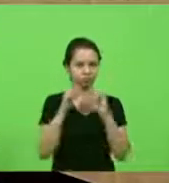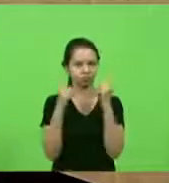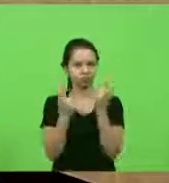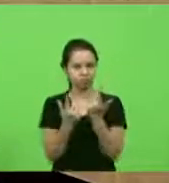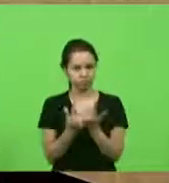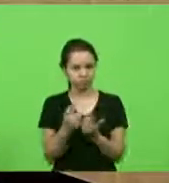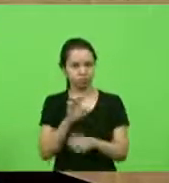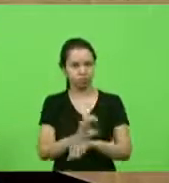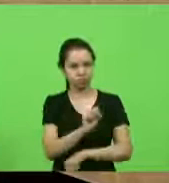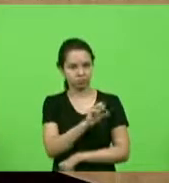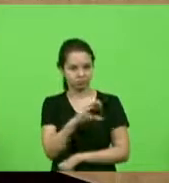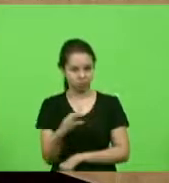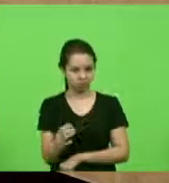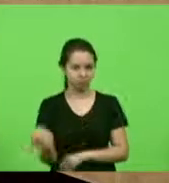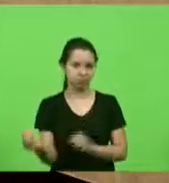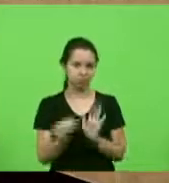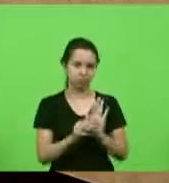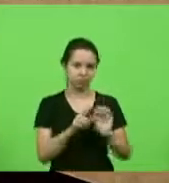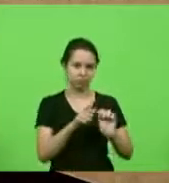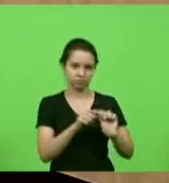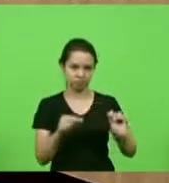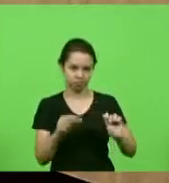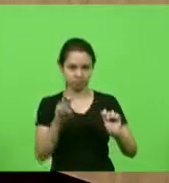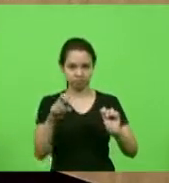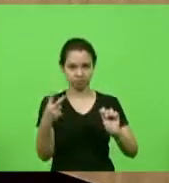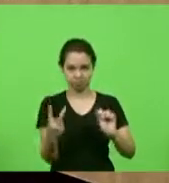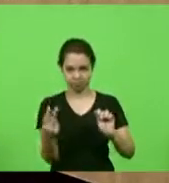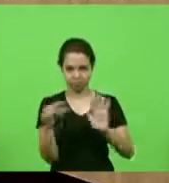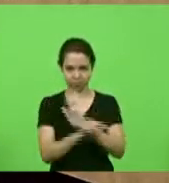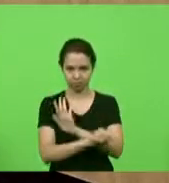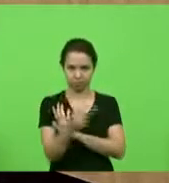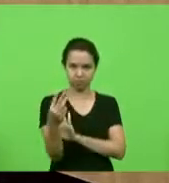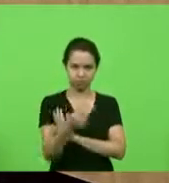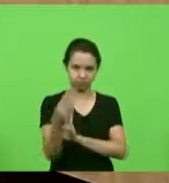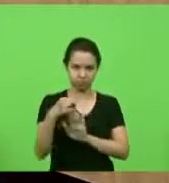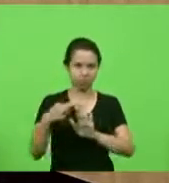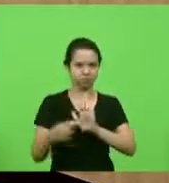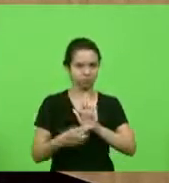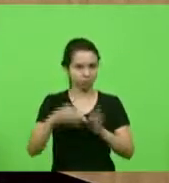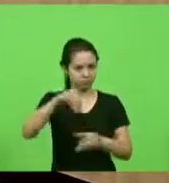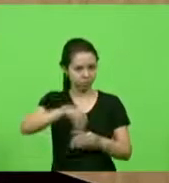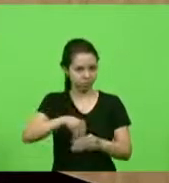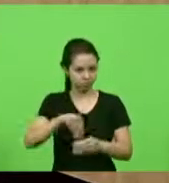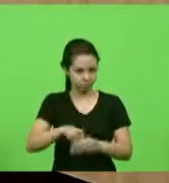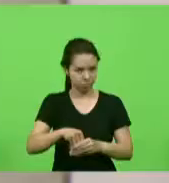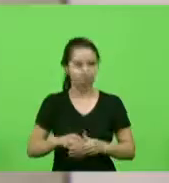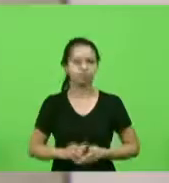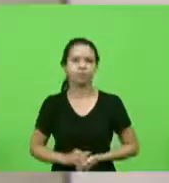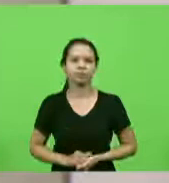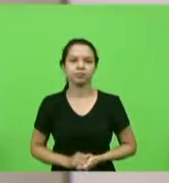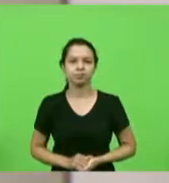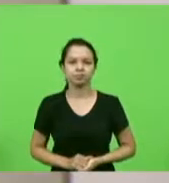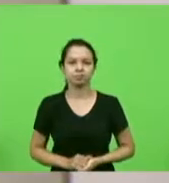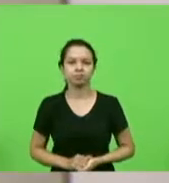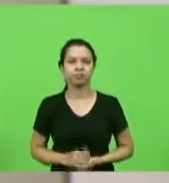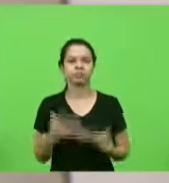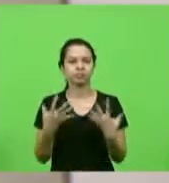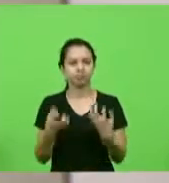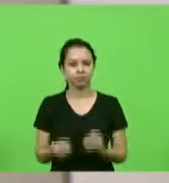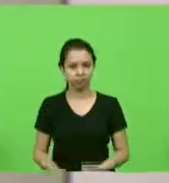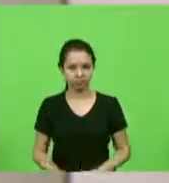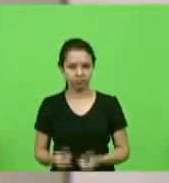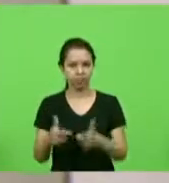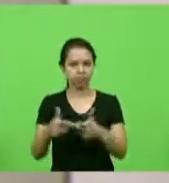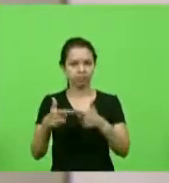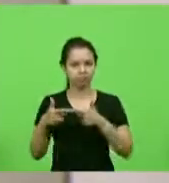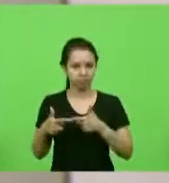acordo com o artigo 52, inciso 3º, do Regimento Interno, no uso de suas atribuições, concede licença ao